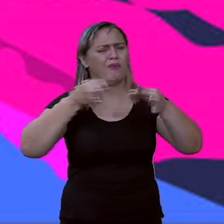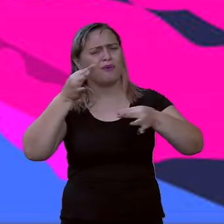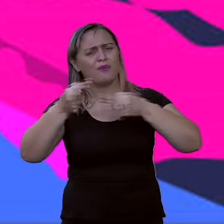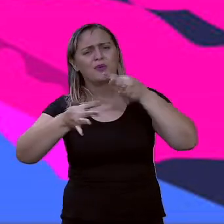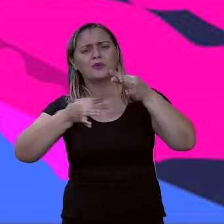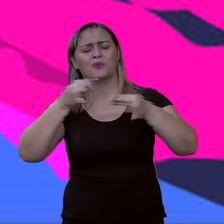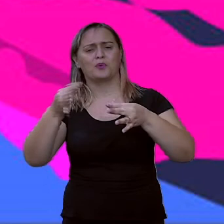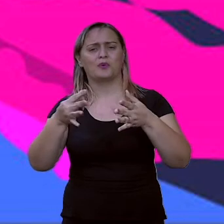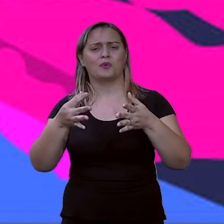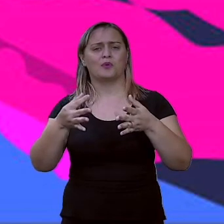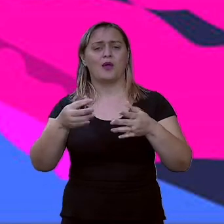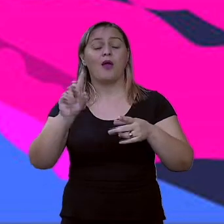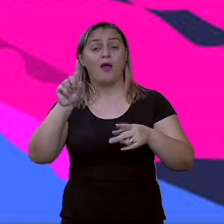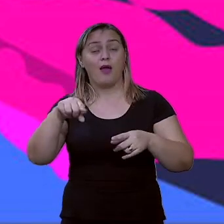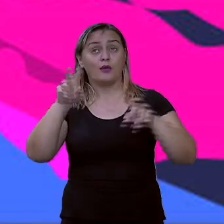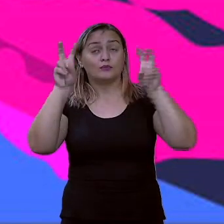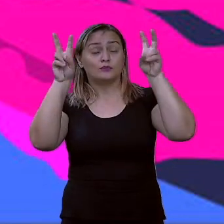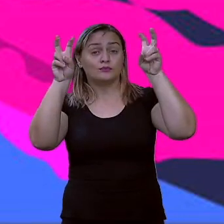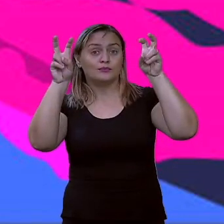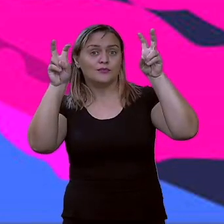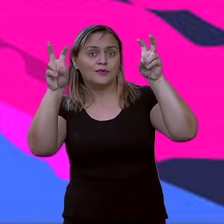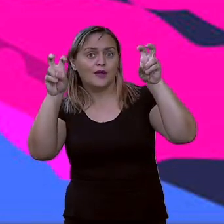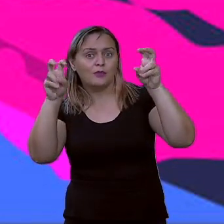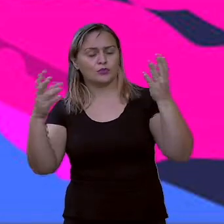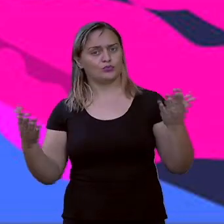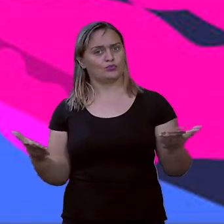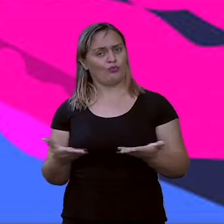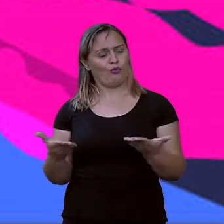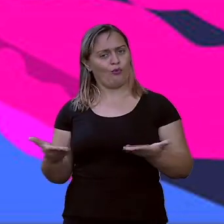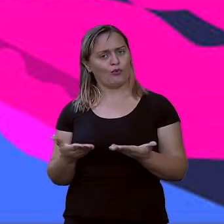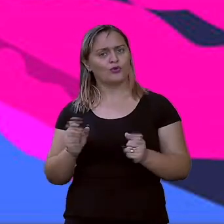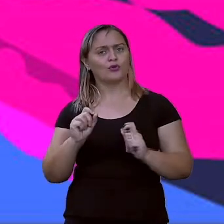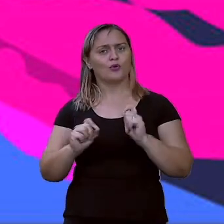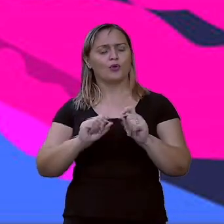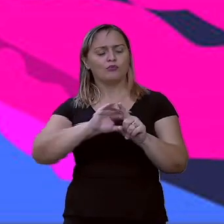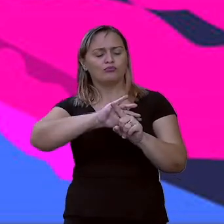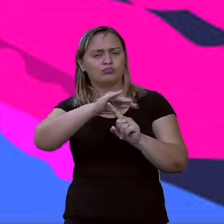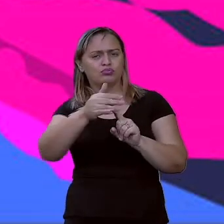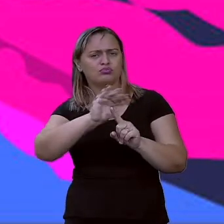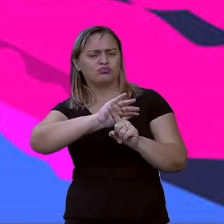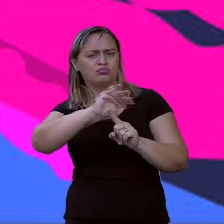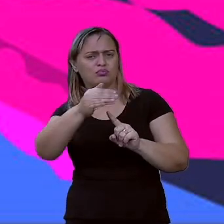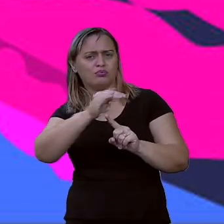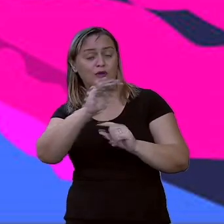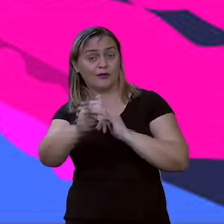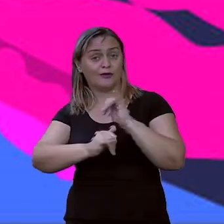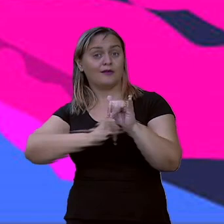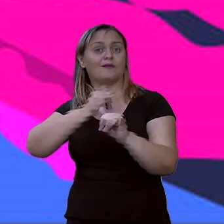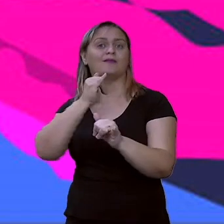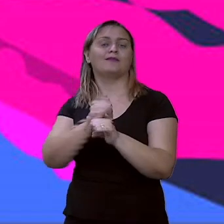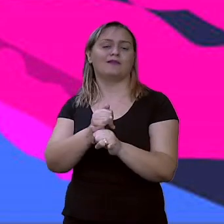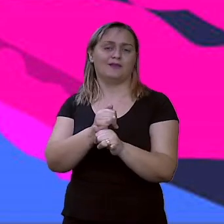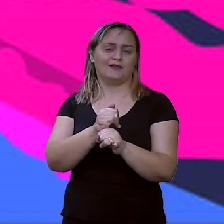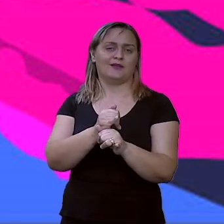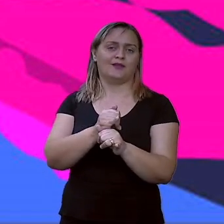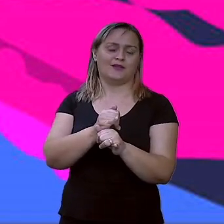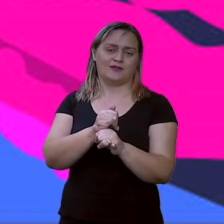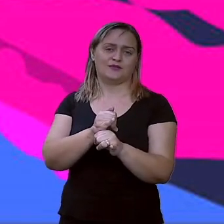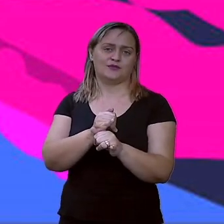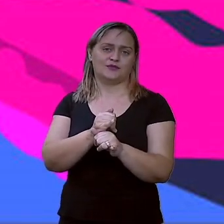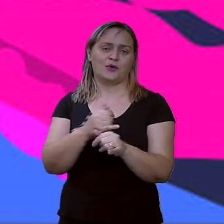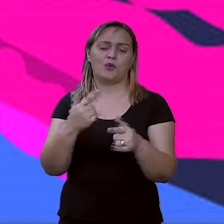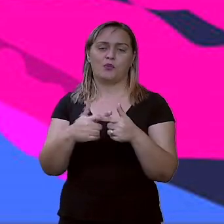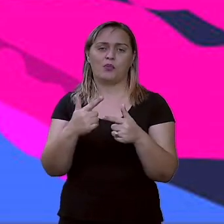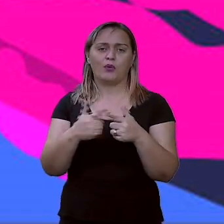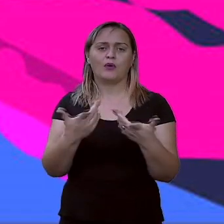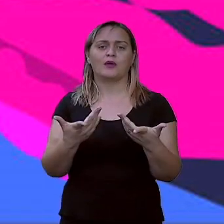atual, que foi, que é a cyberpedofilia. E ainda, ainda mais por estarmos aí conectados muito